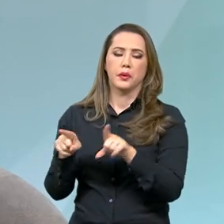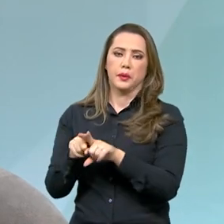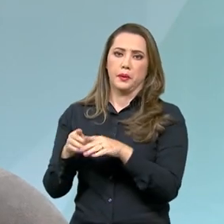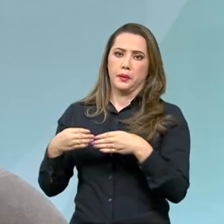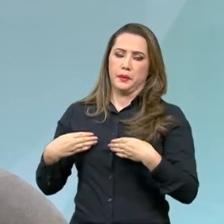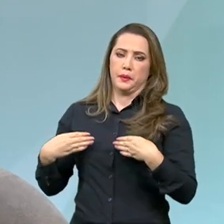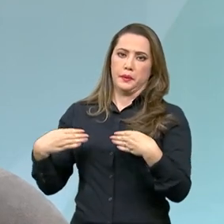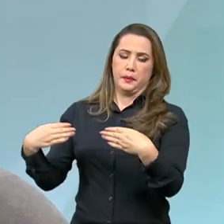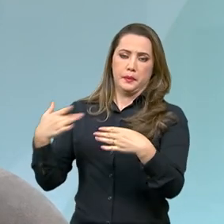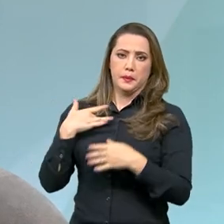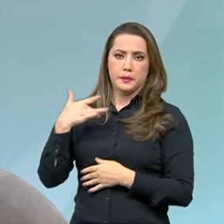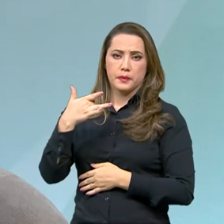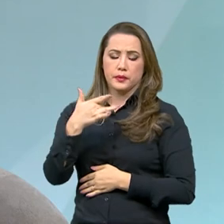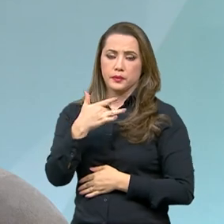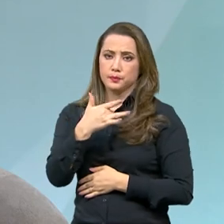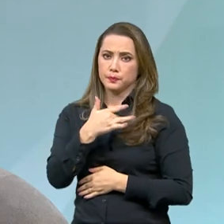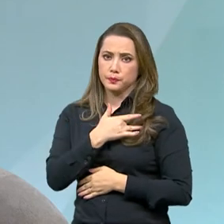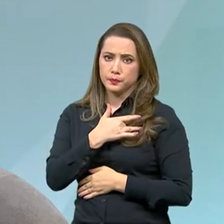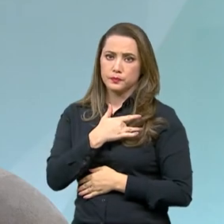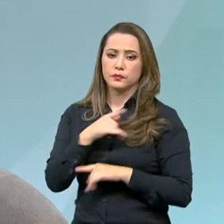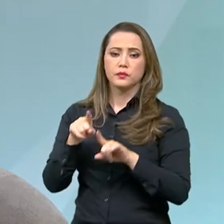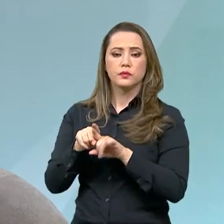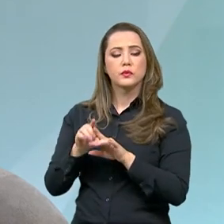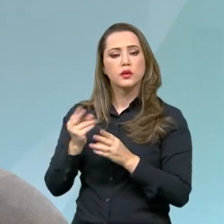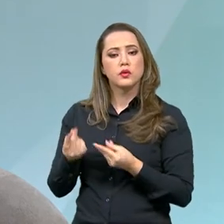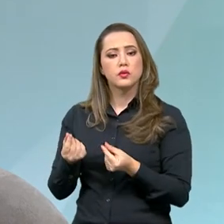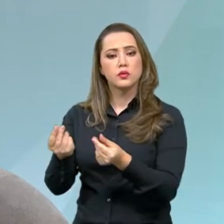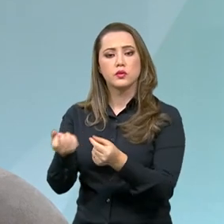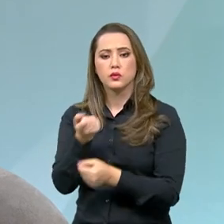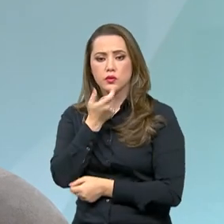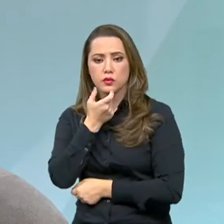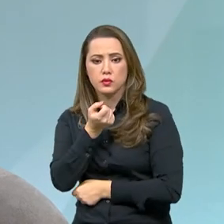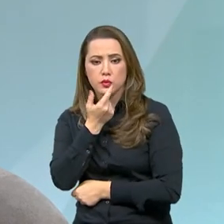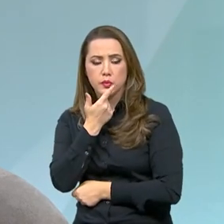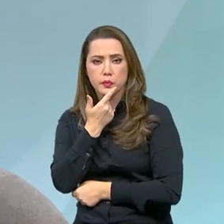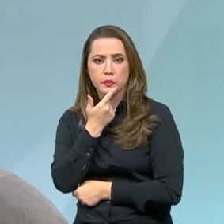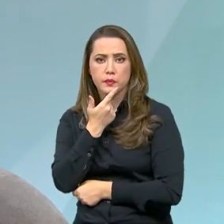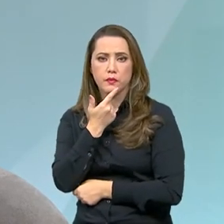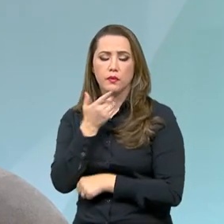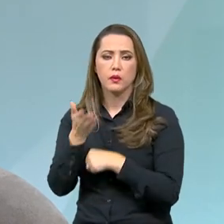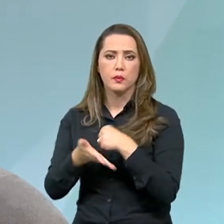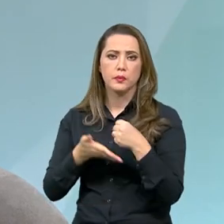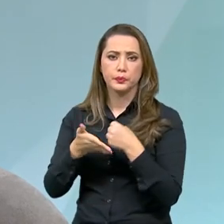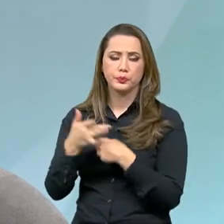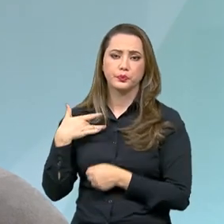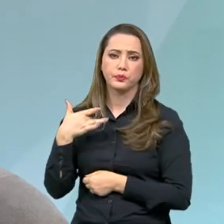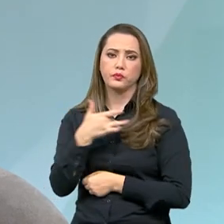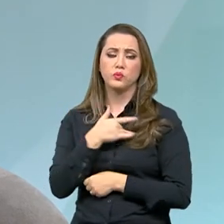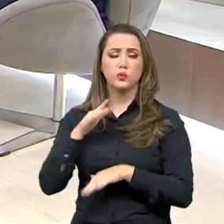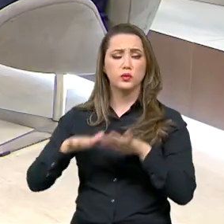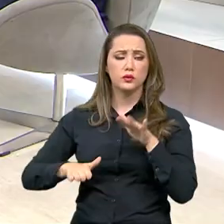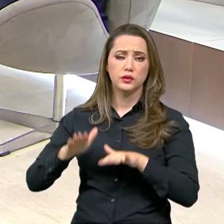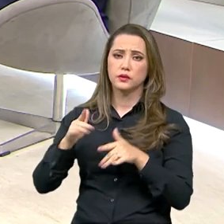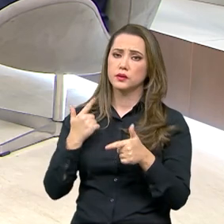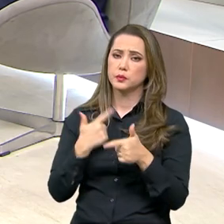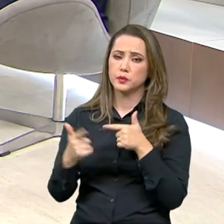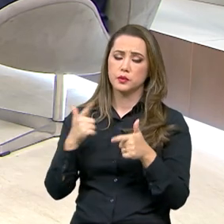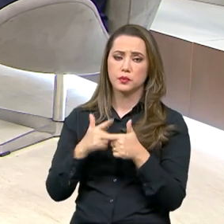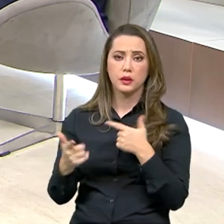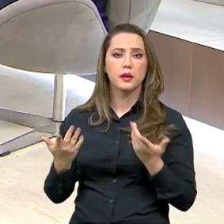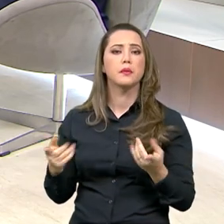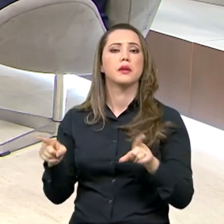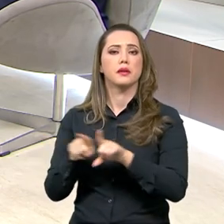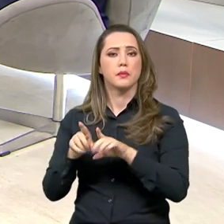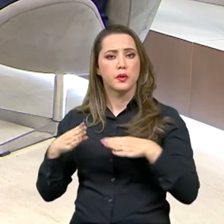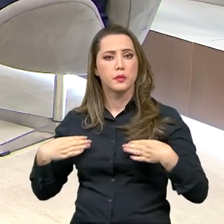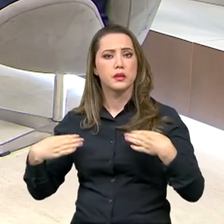Saúde, que disponibiliza medicamentos e recursos para recompor as unidades básicas de saúde que acabam sendo atingidas. E o Ministério da Cidadania